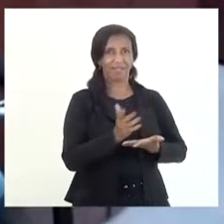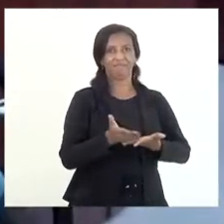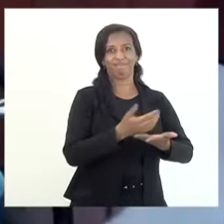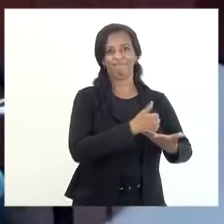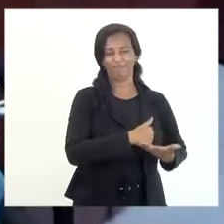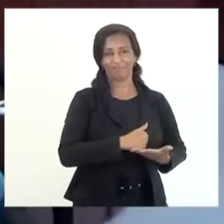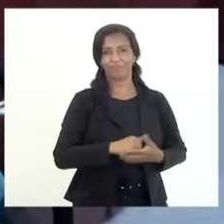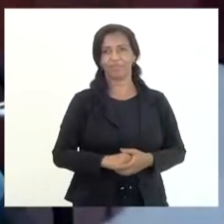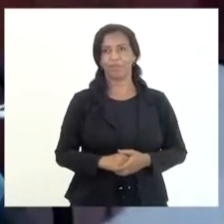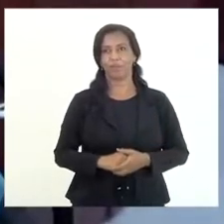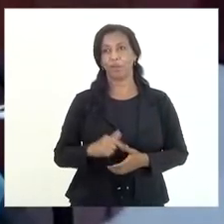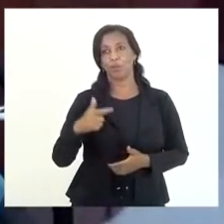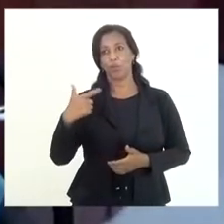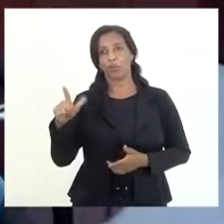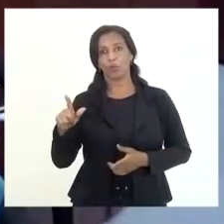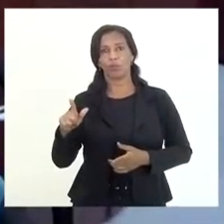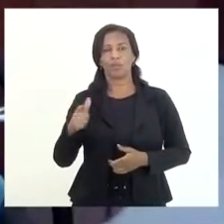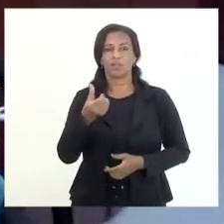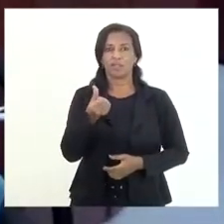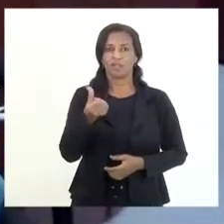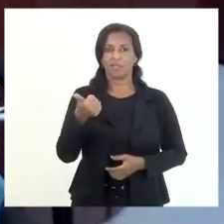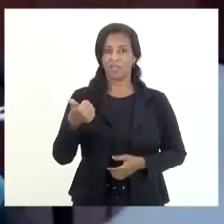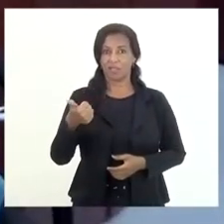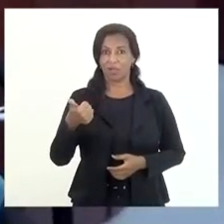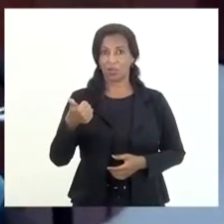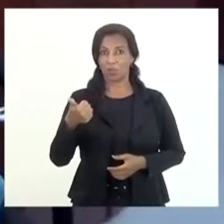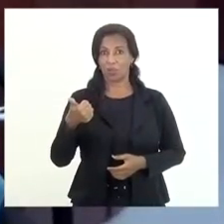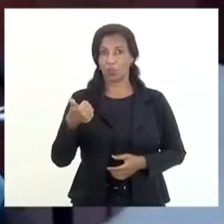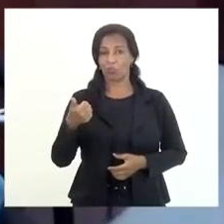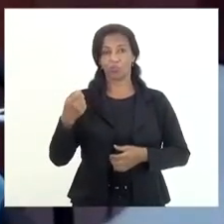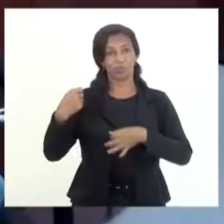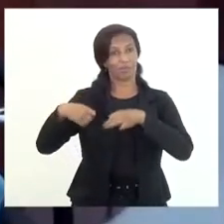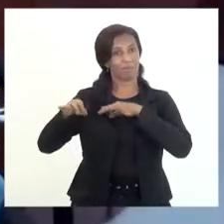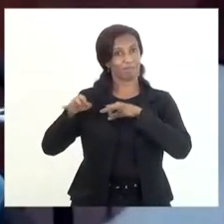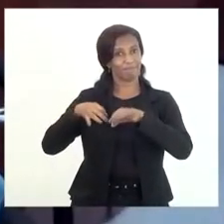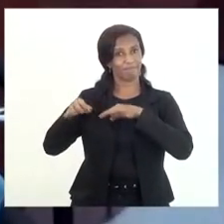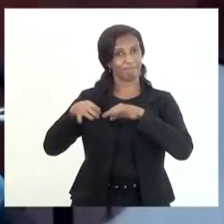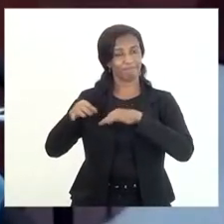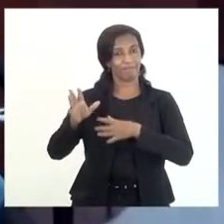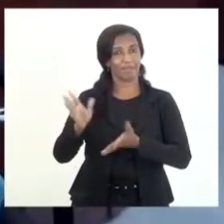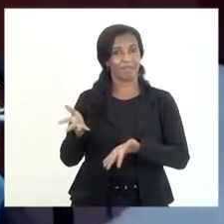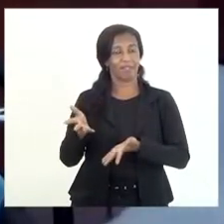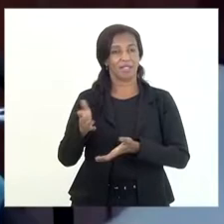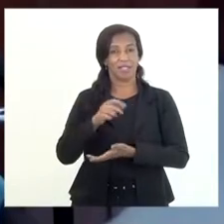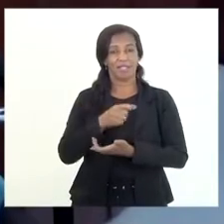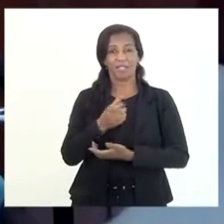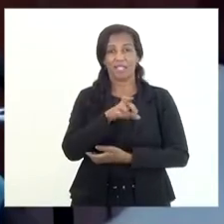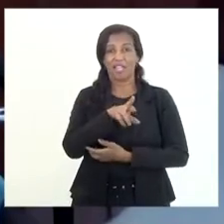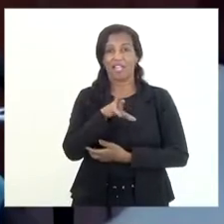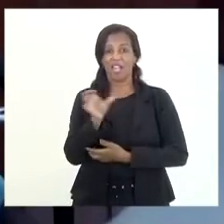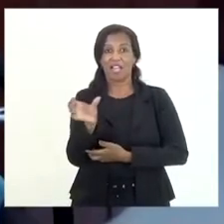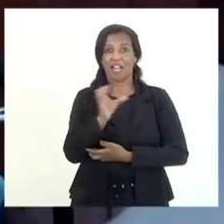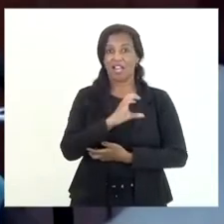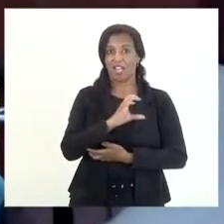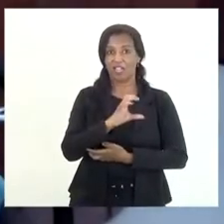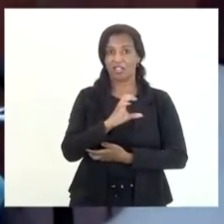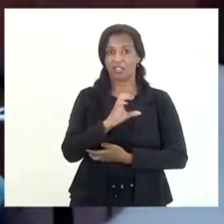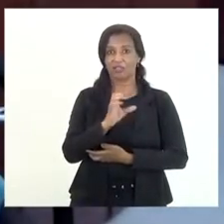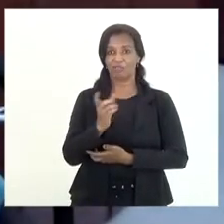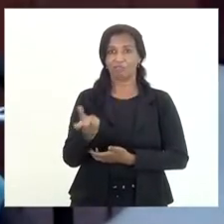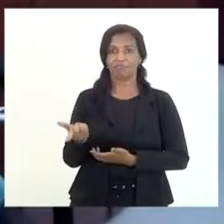por outro lado 61% teria que estar provisionado e seriam créditos de recuperação